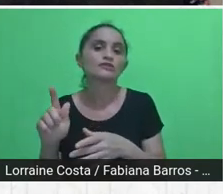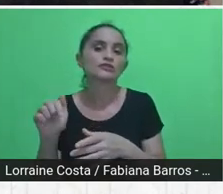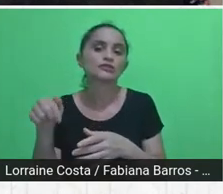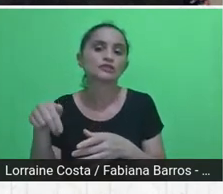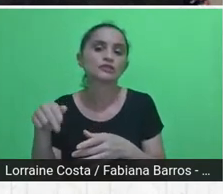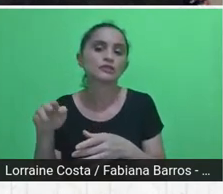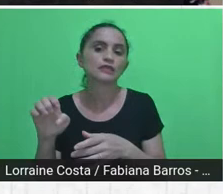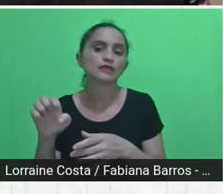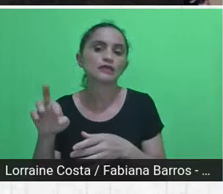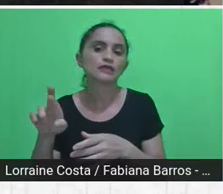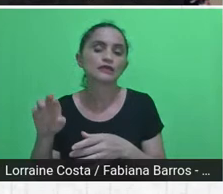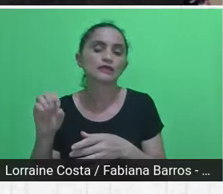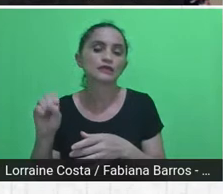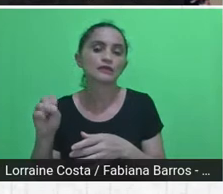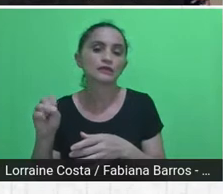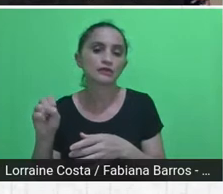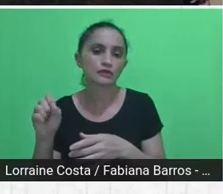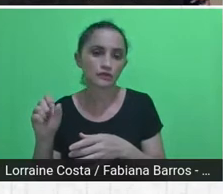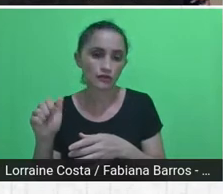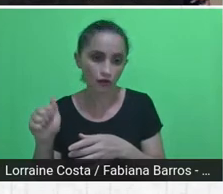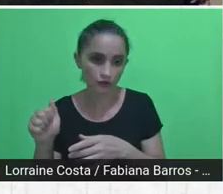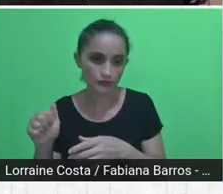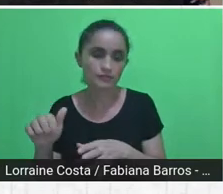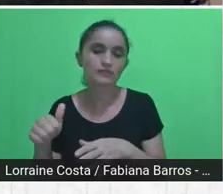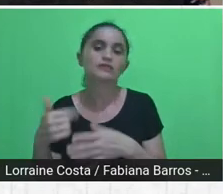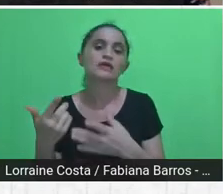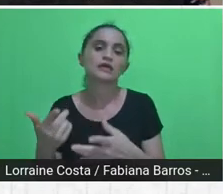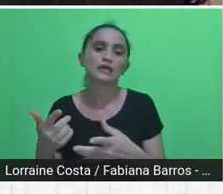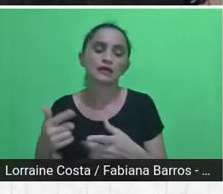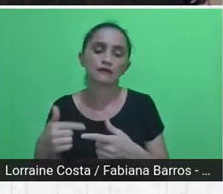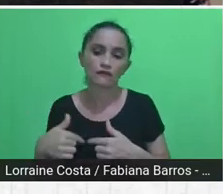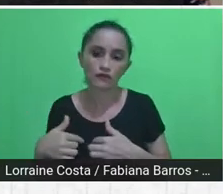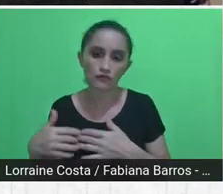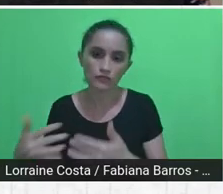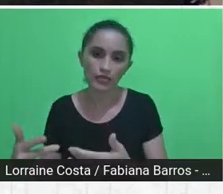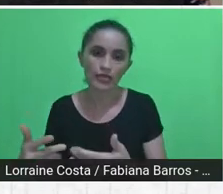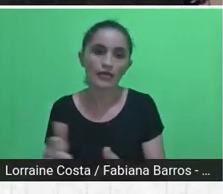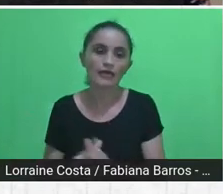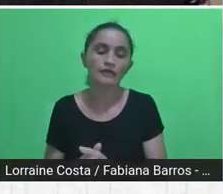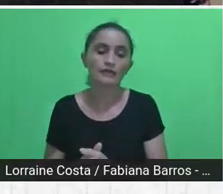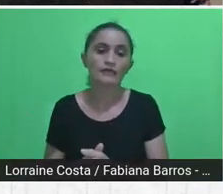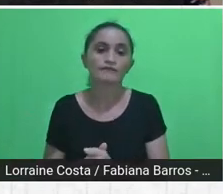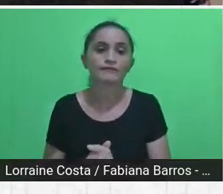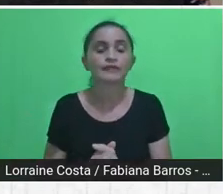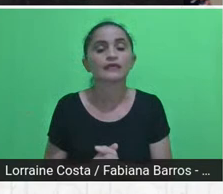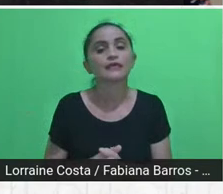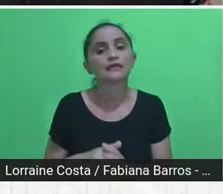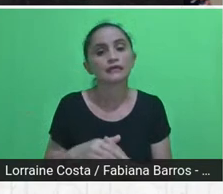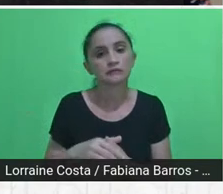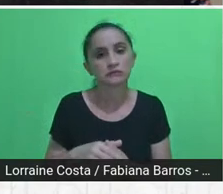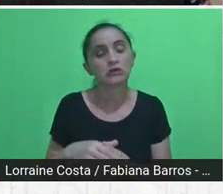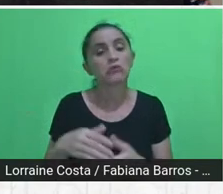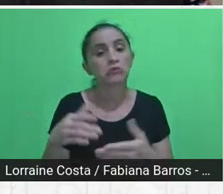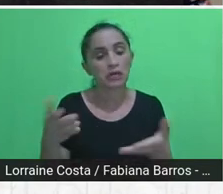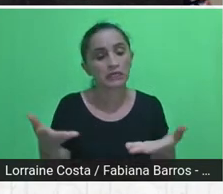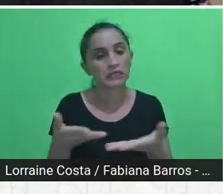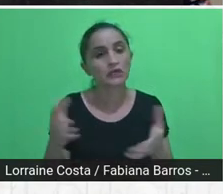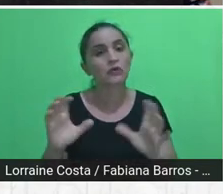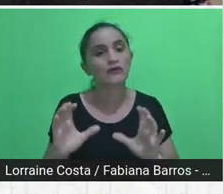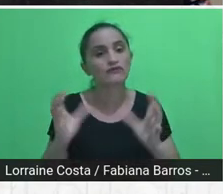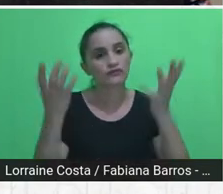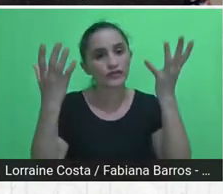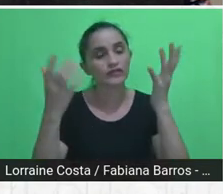tem uma natureza muito semelhante à natureza da própria assessoria, da própria extensão. Ele traduz muito bem essa